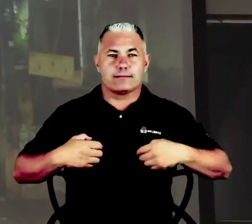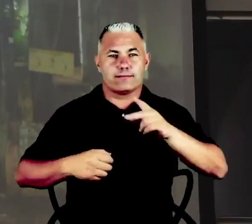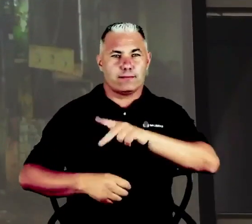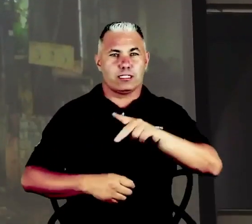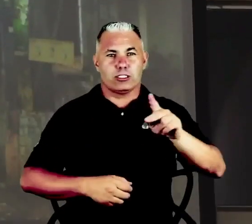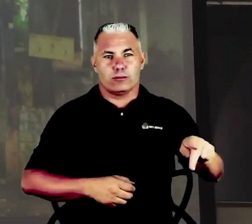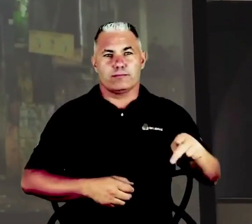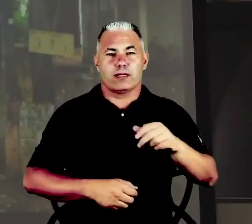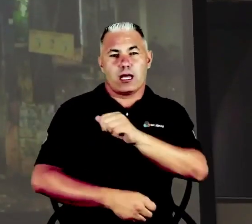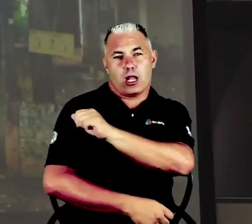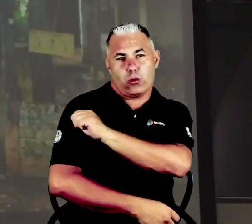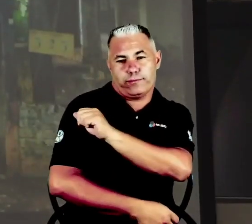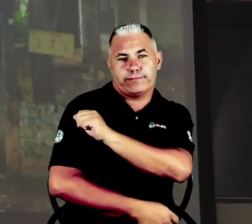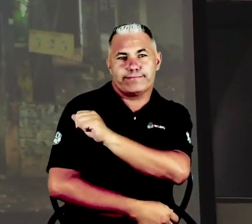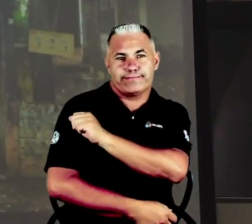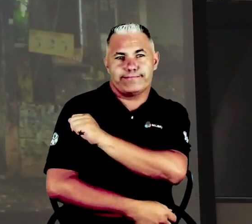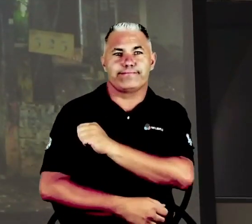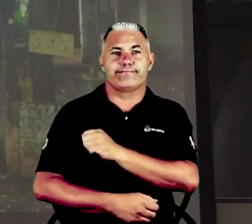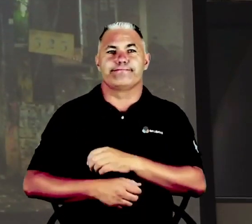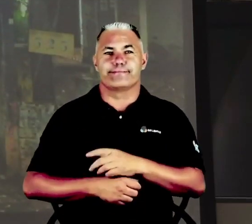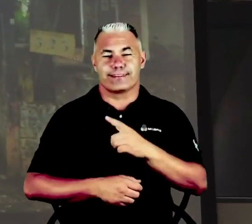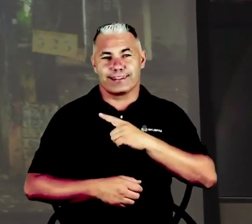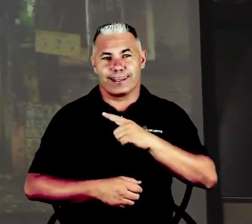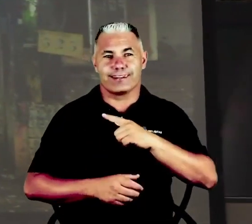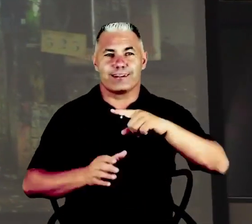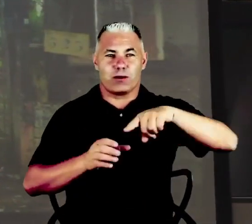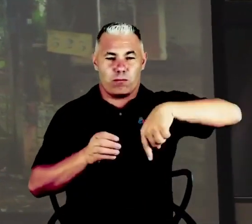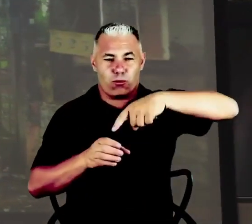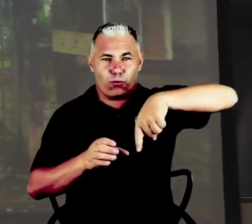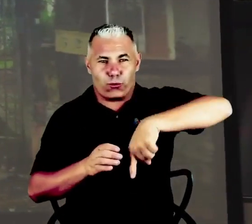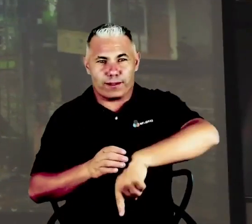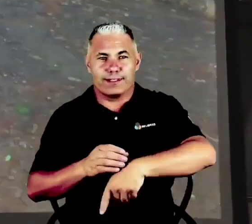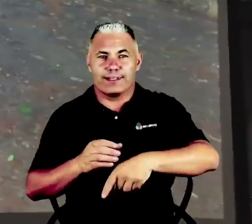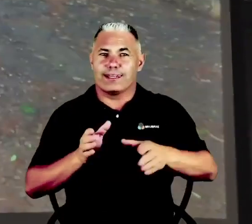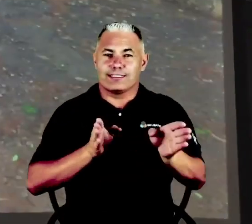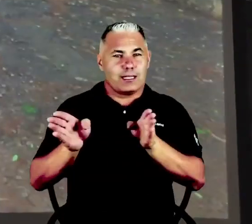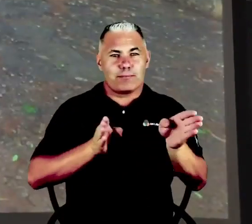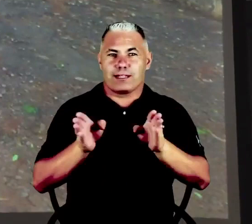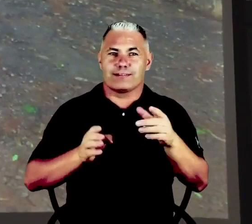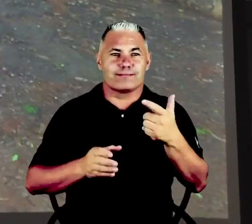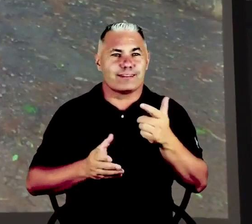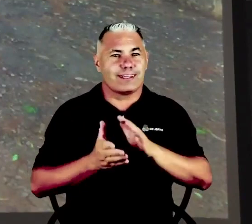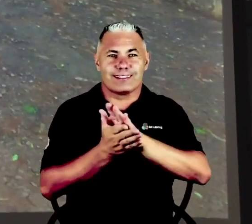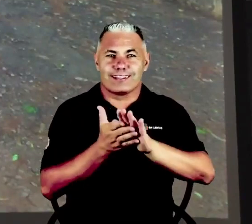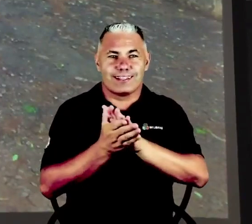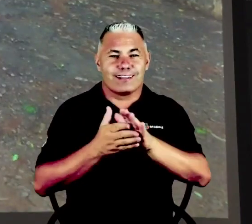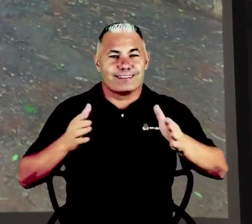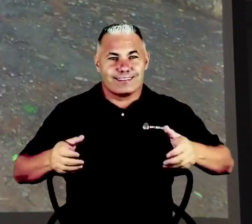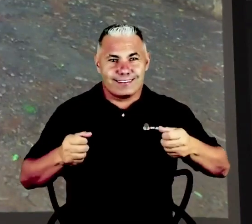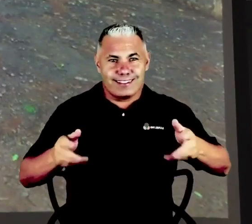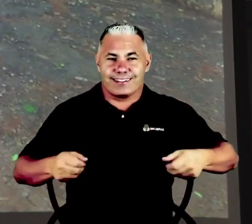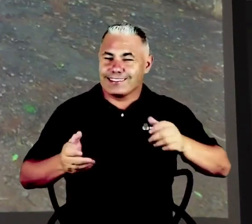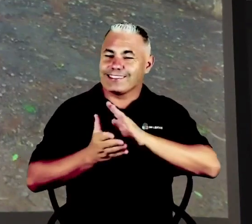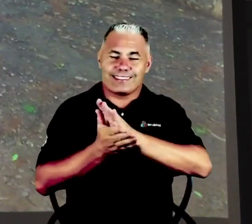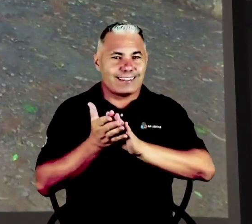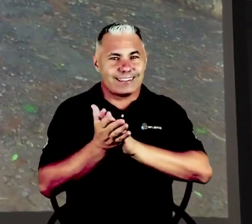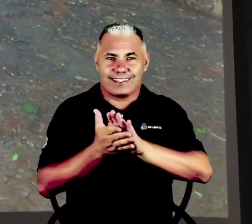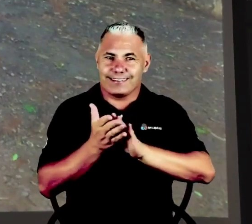nos alunos. Ali tem muito buraco, não tem acessibilidade para a cadeirante, para quem tem algum tipo de deficiência.